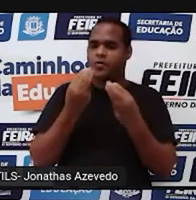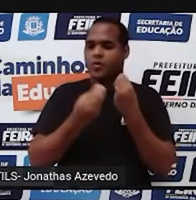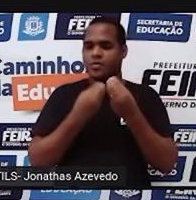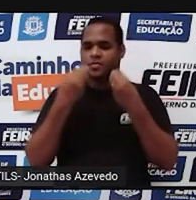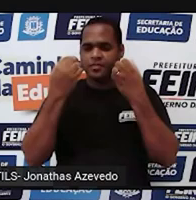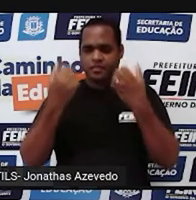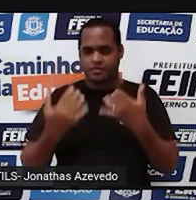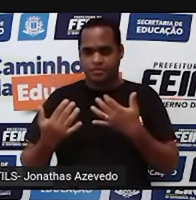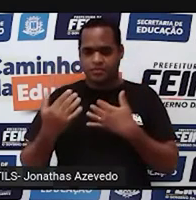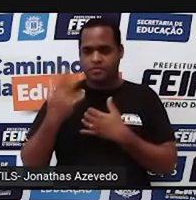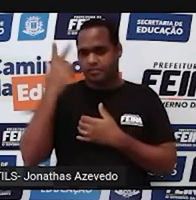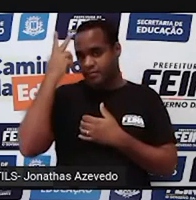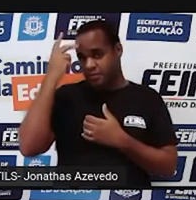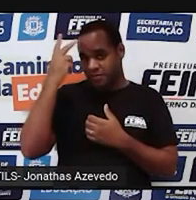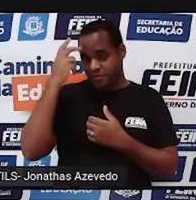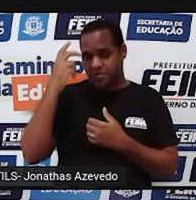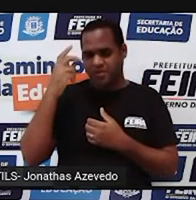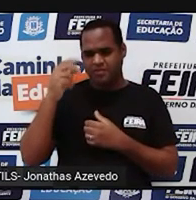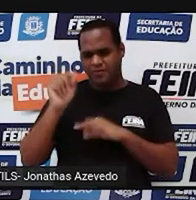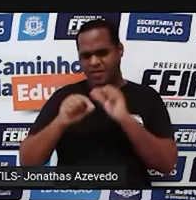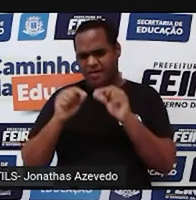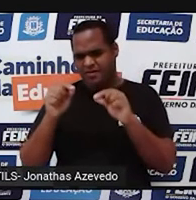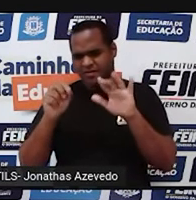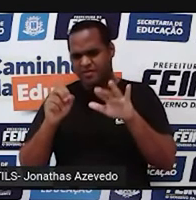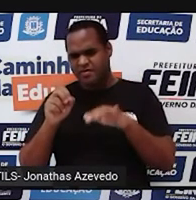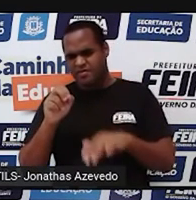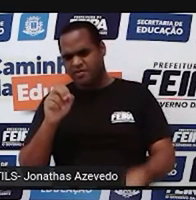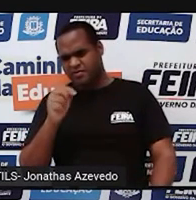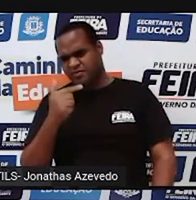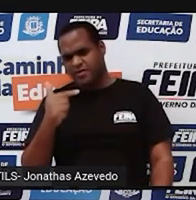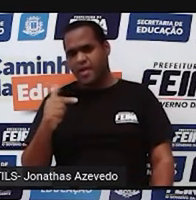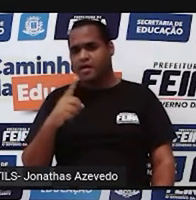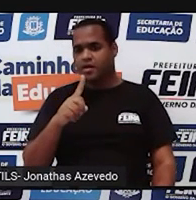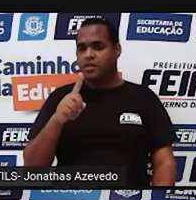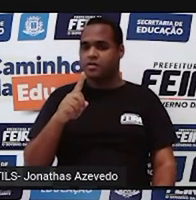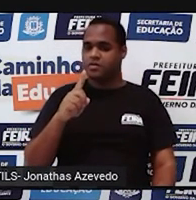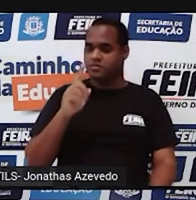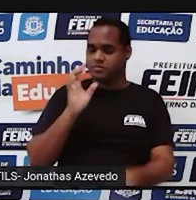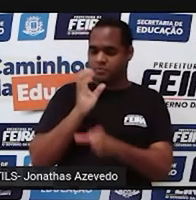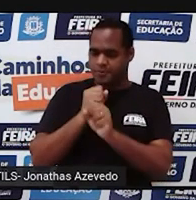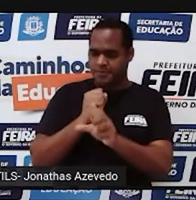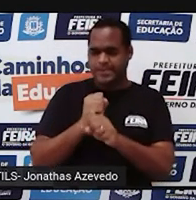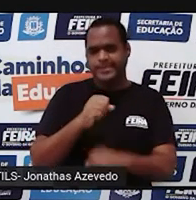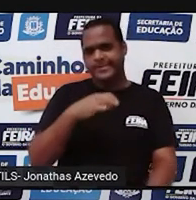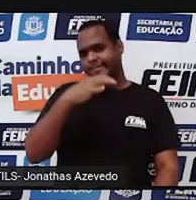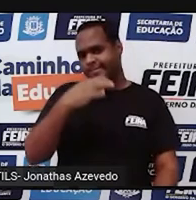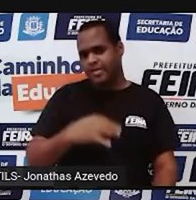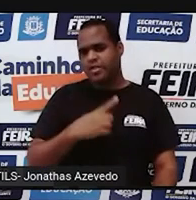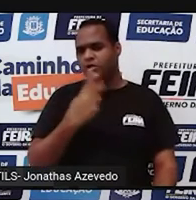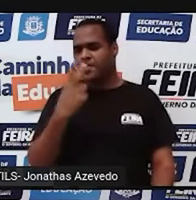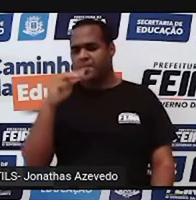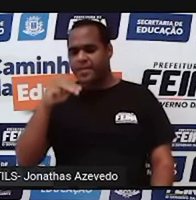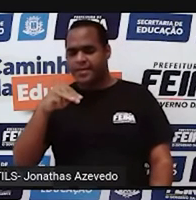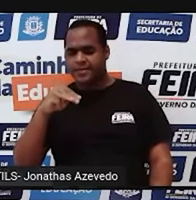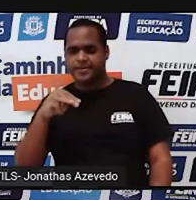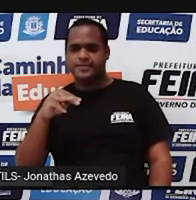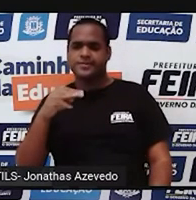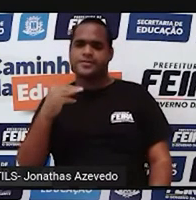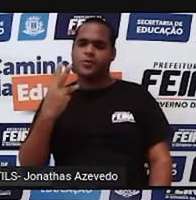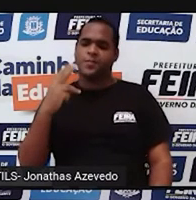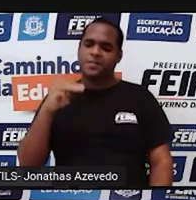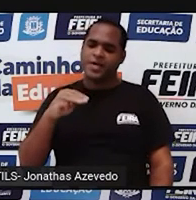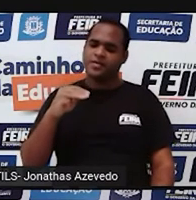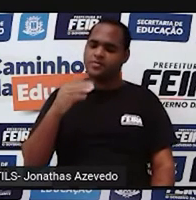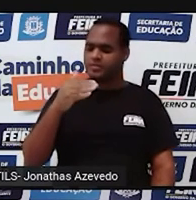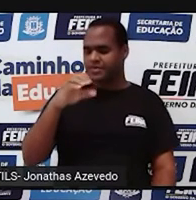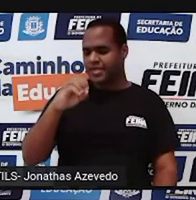não são números naturais. Por exemplo, se não é uma medida de comprimento, se não é exatamente dois metros, é dois metros e